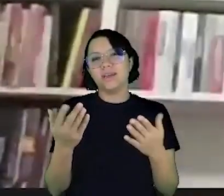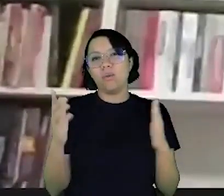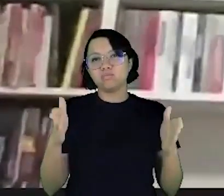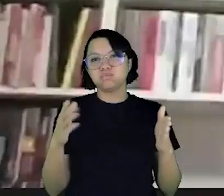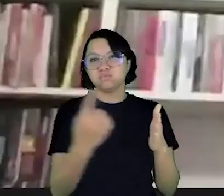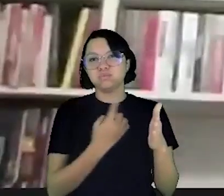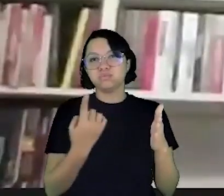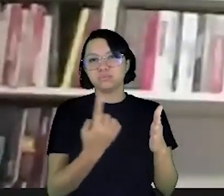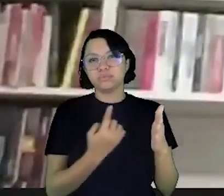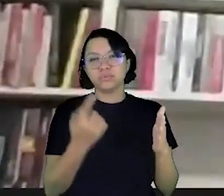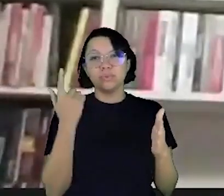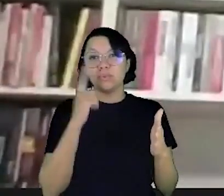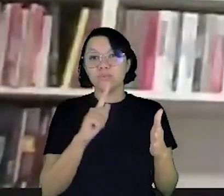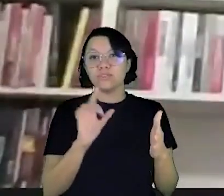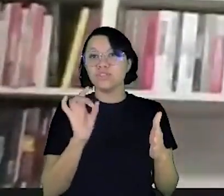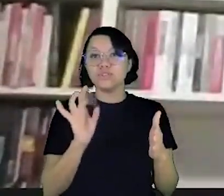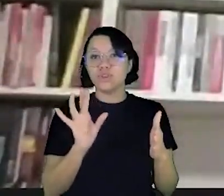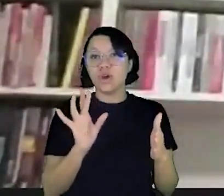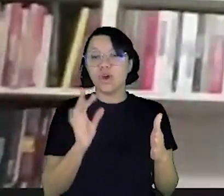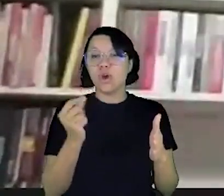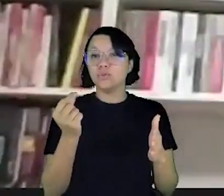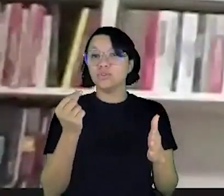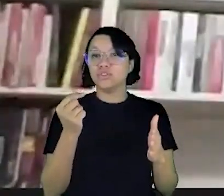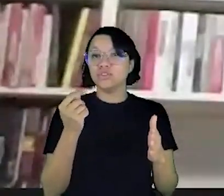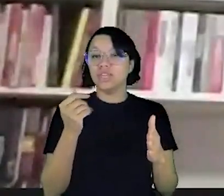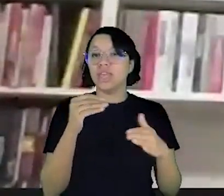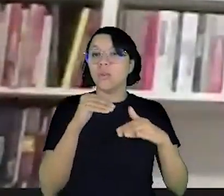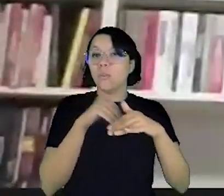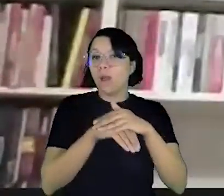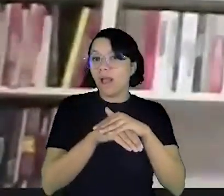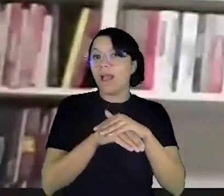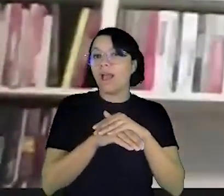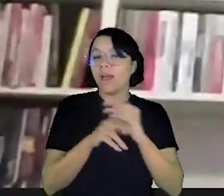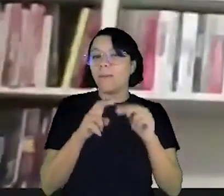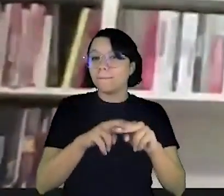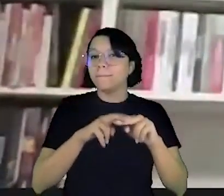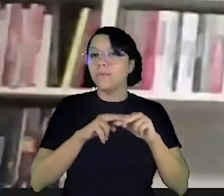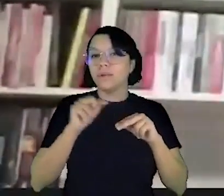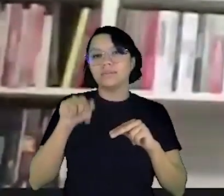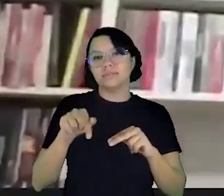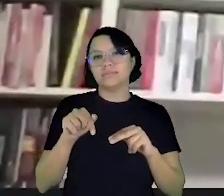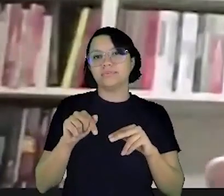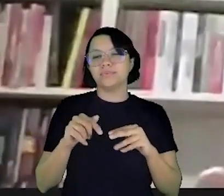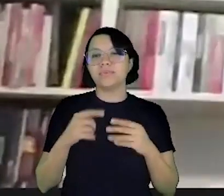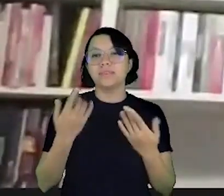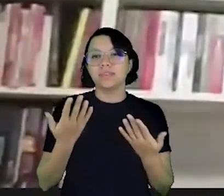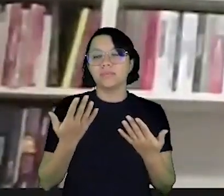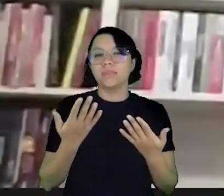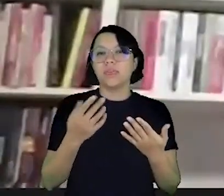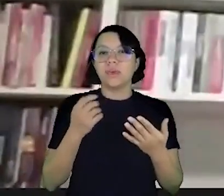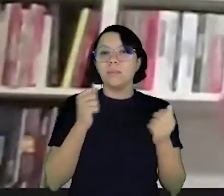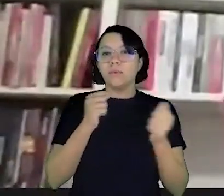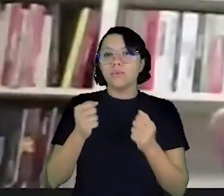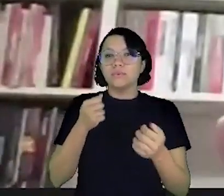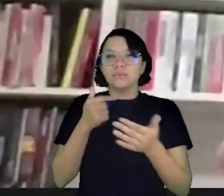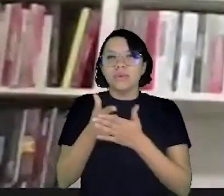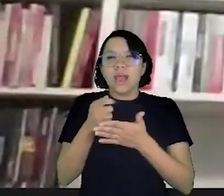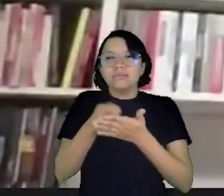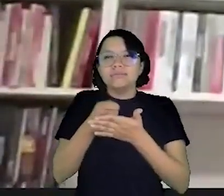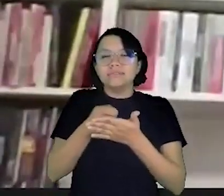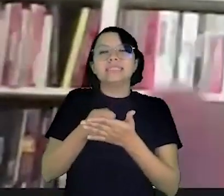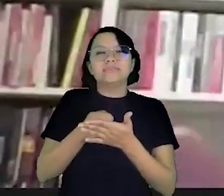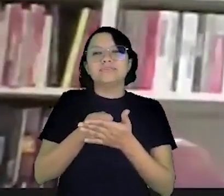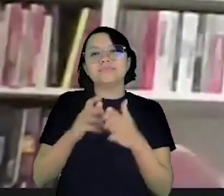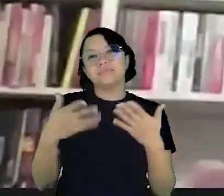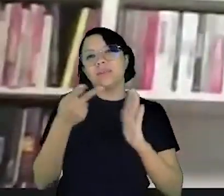final das contas um micro-onda saiu só com os recursos economizados em função disso um da possibilidade